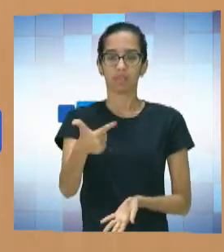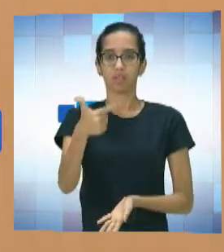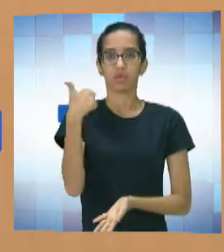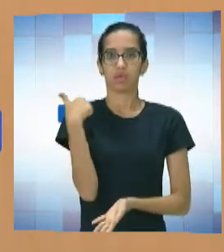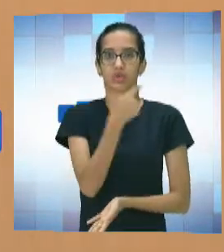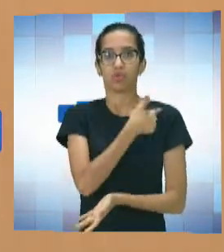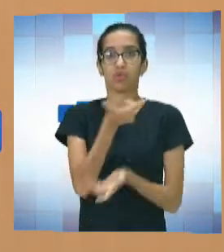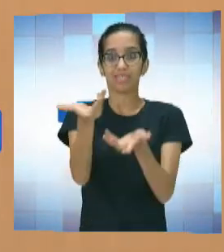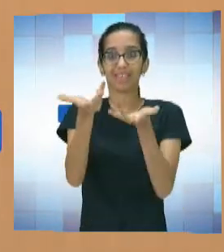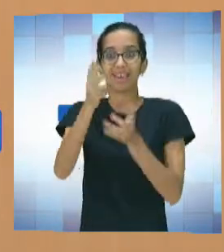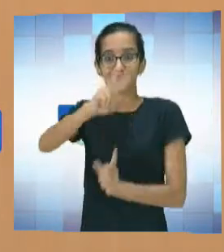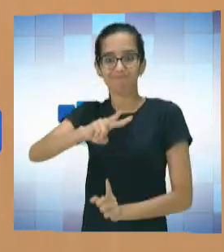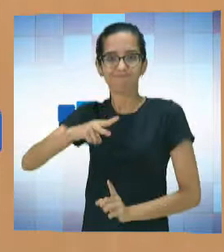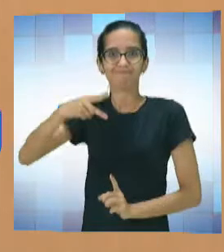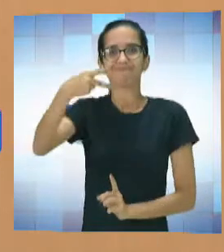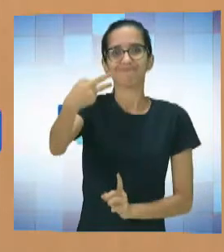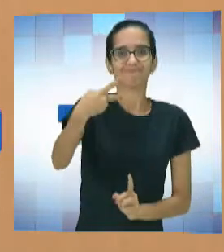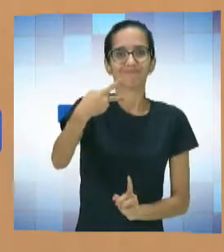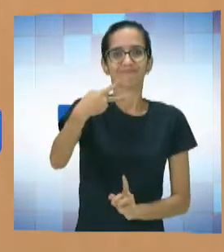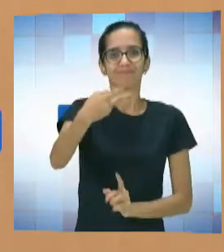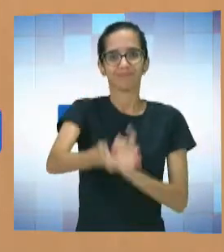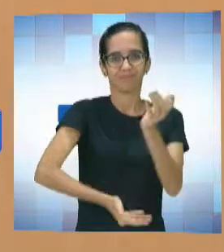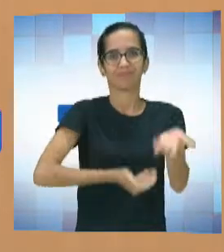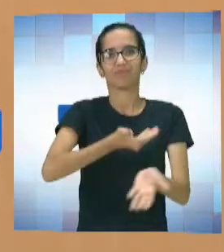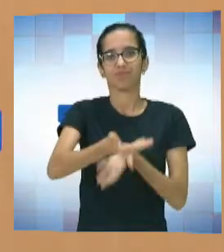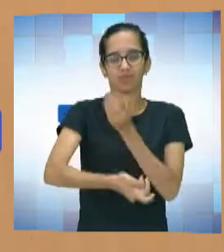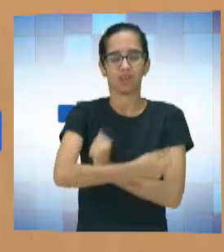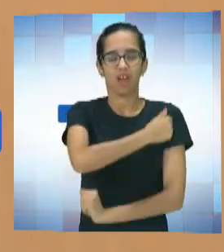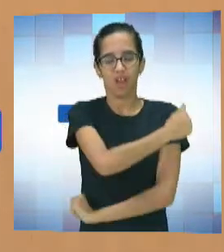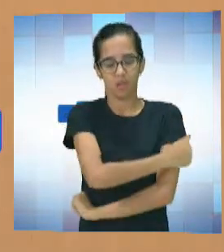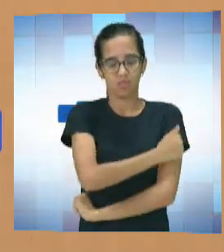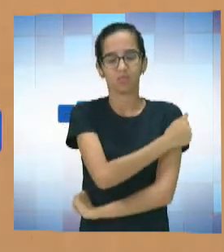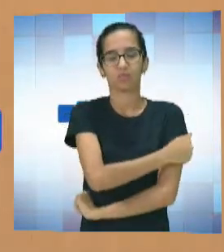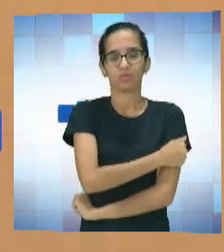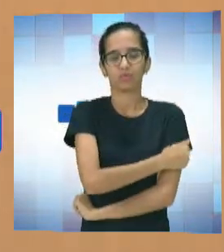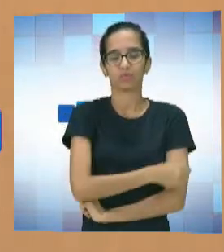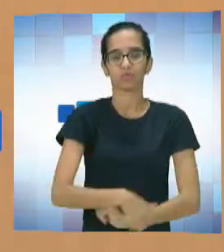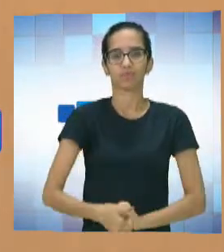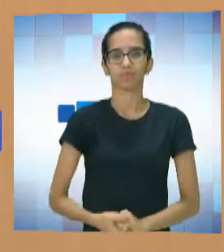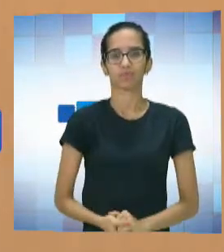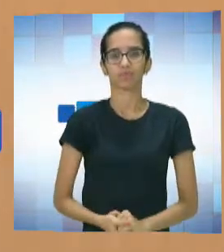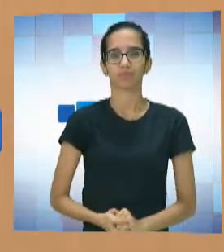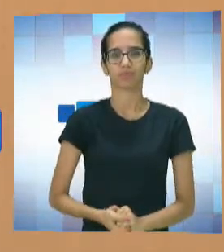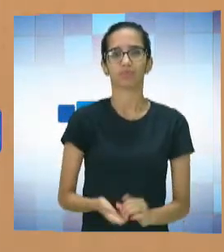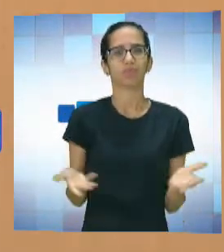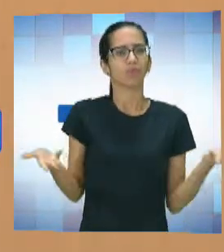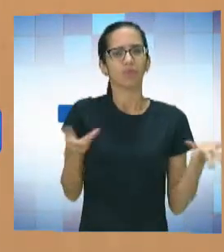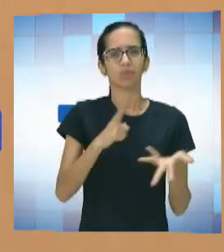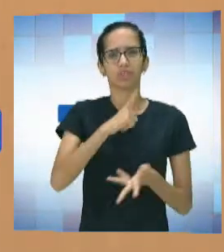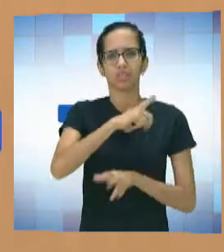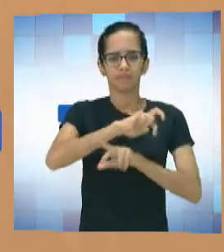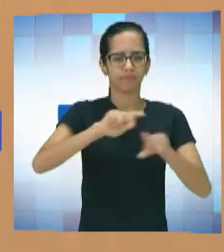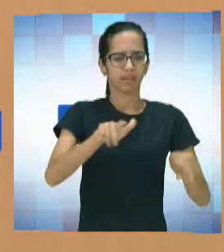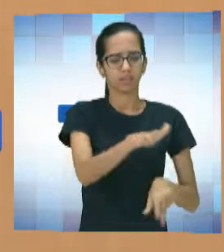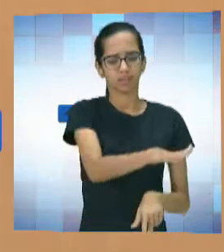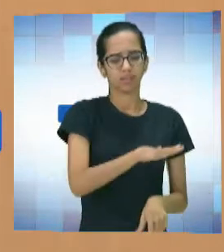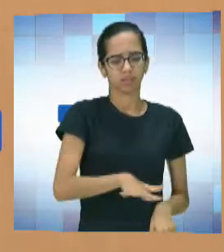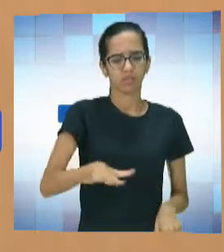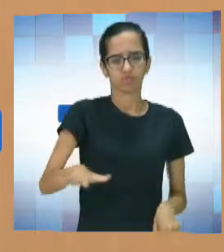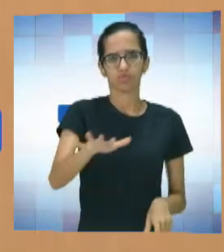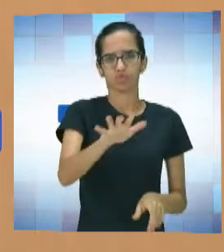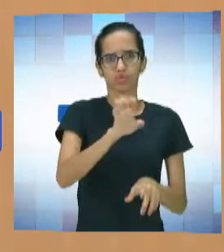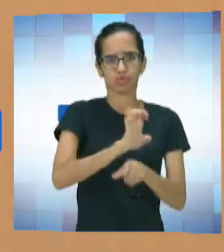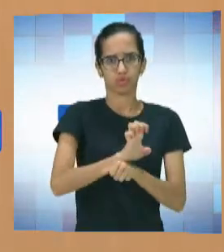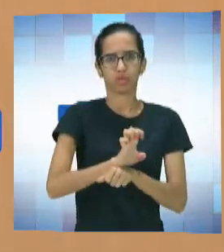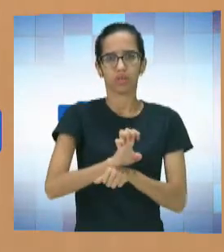dobrar esse atendimento. Nós vamos dobrar esse atendimento. Hoje, nós atendemos diversas regiões do nosso estado.